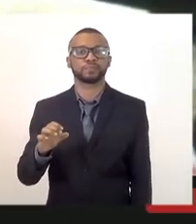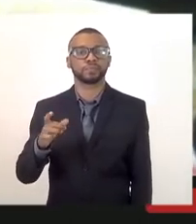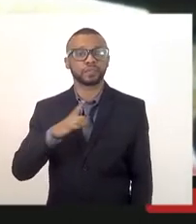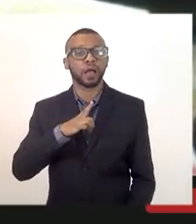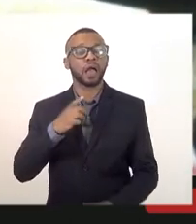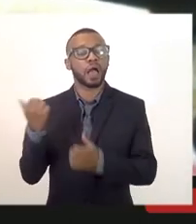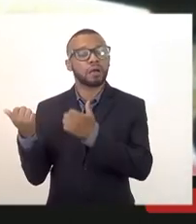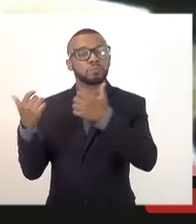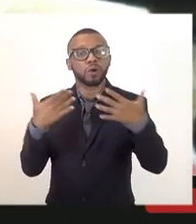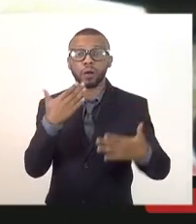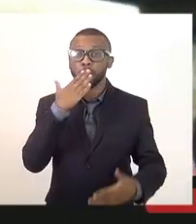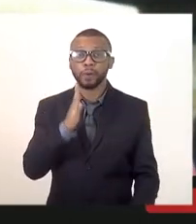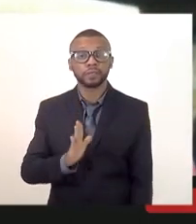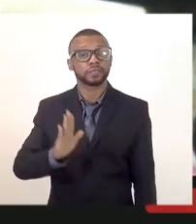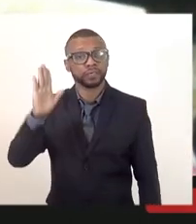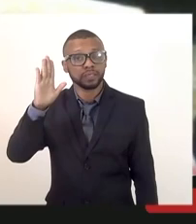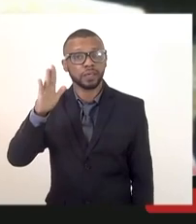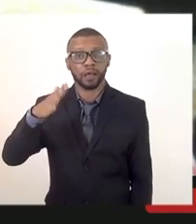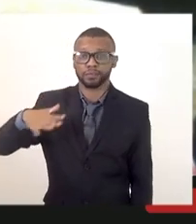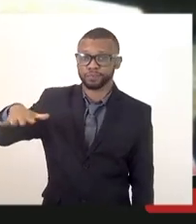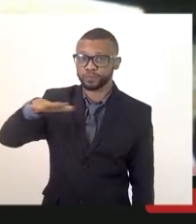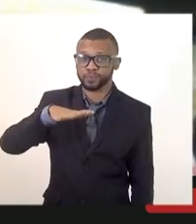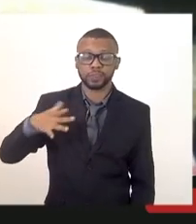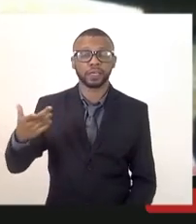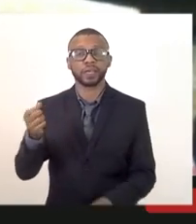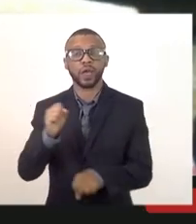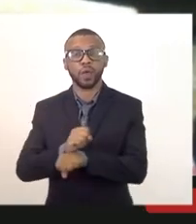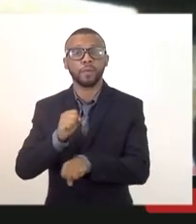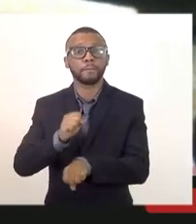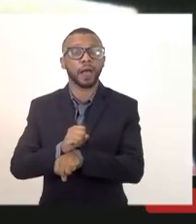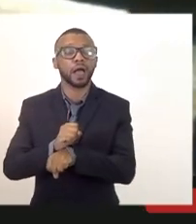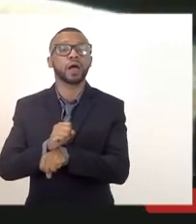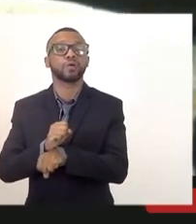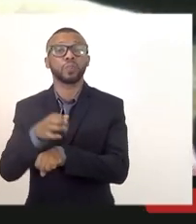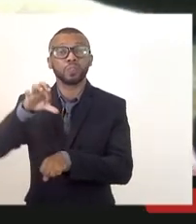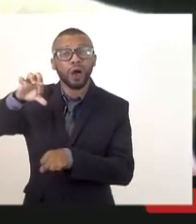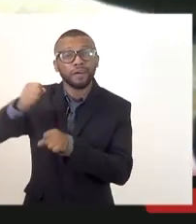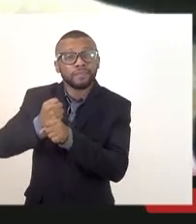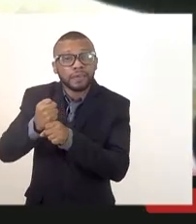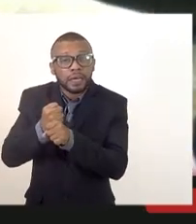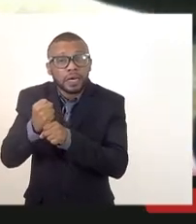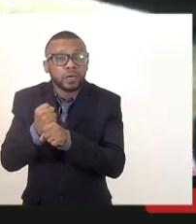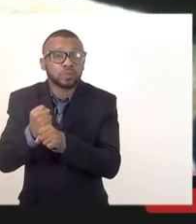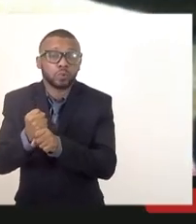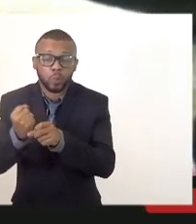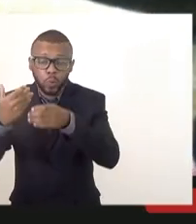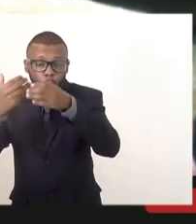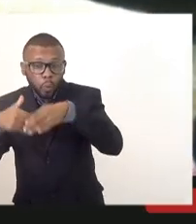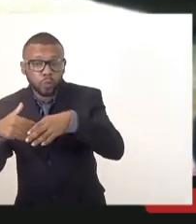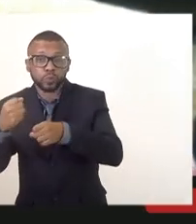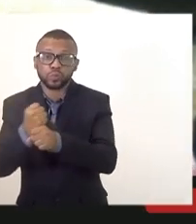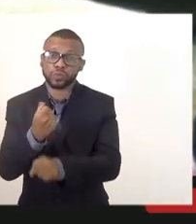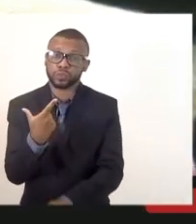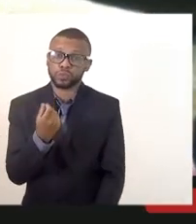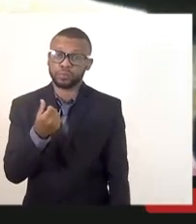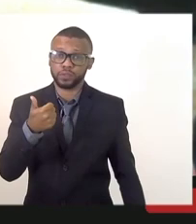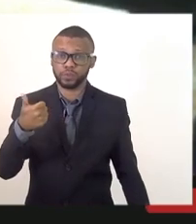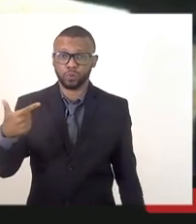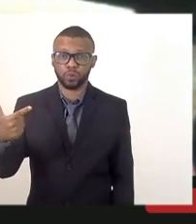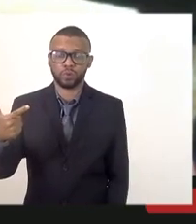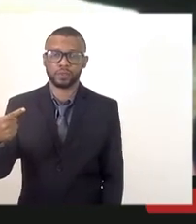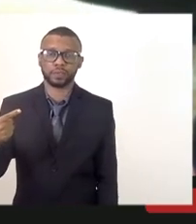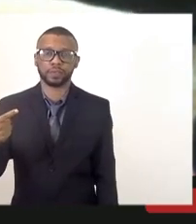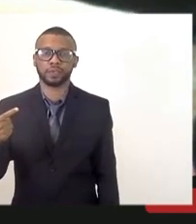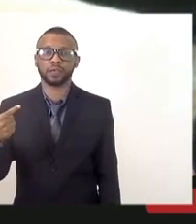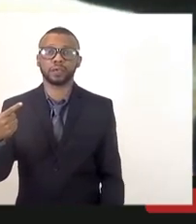candidatos que esperam esse chamamento há nove anos vamos falar do concurso de 2012 chamam esperam